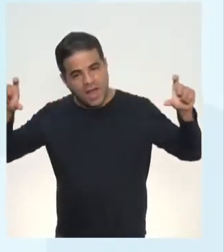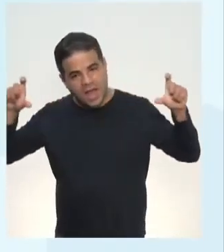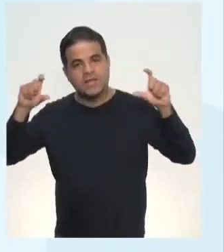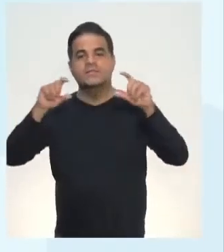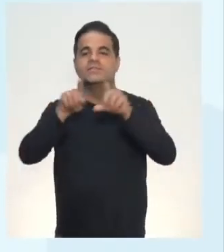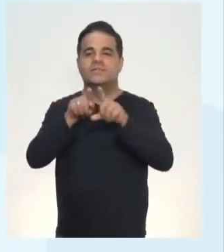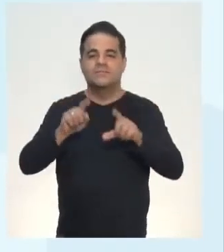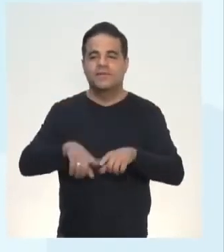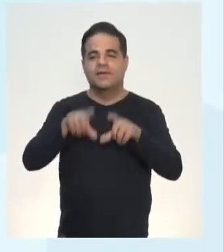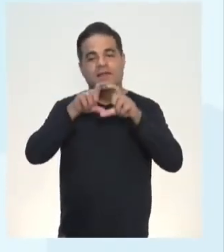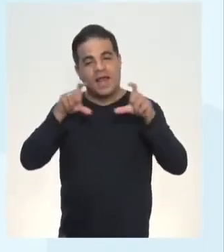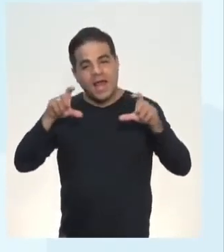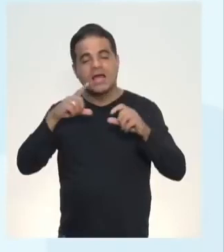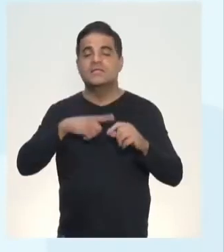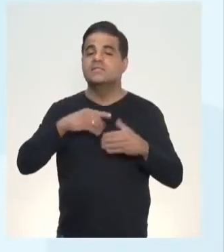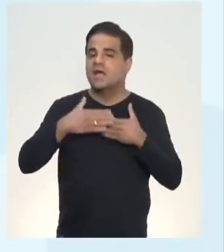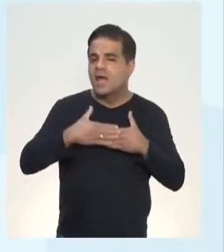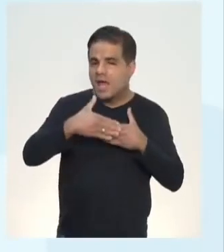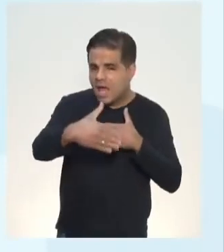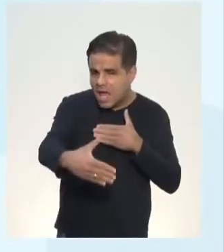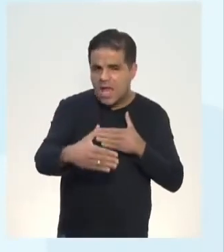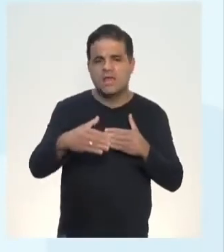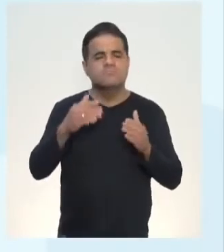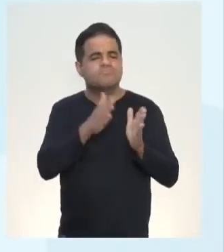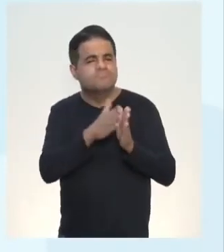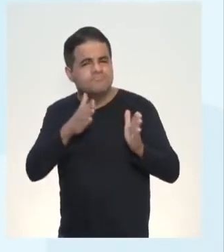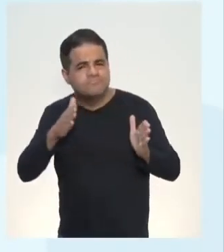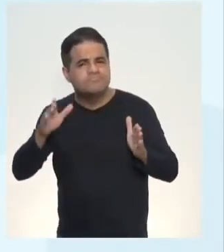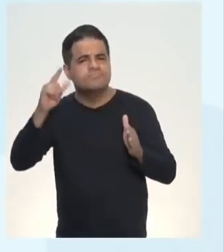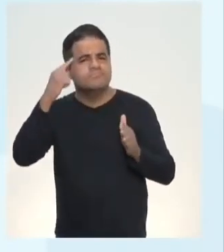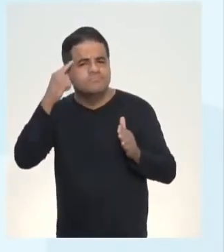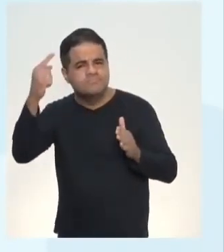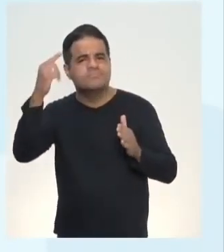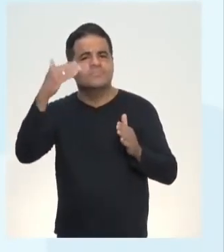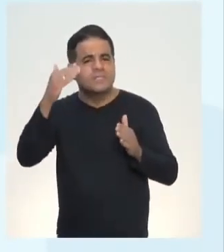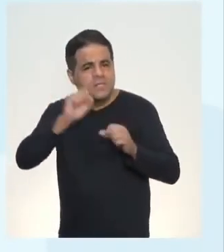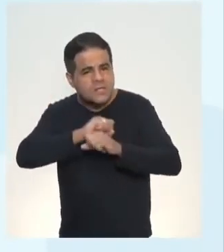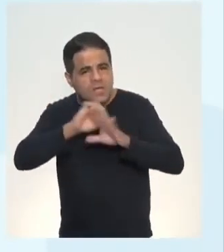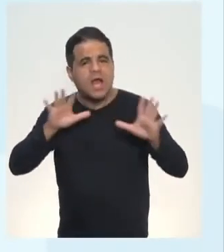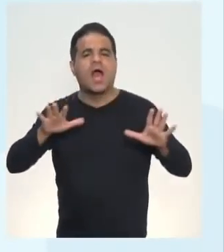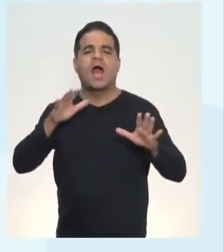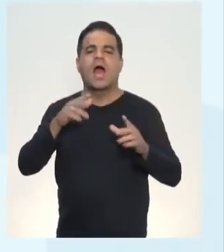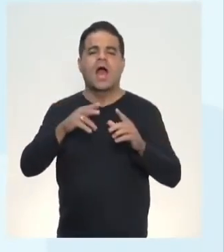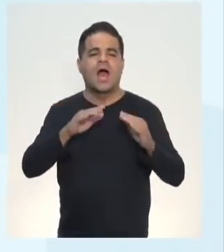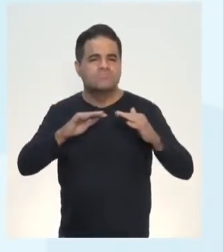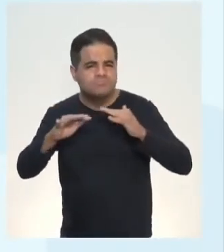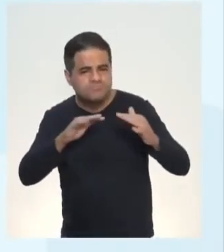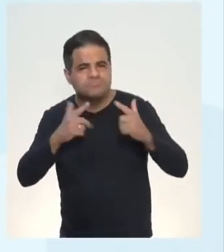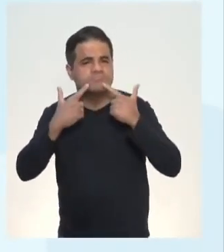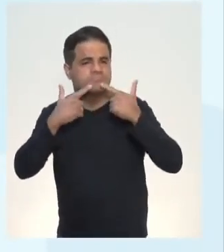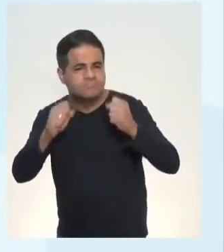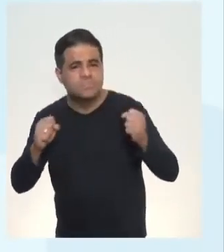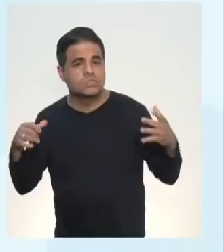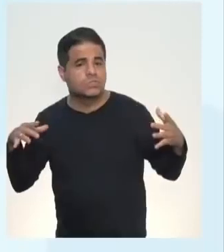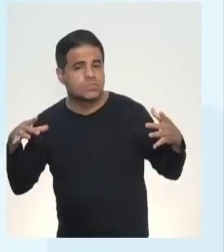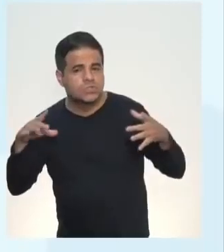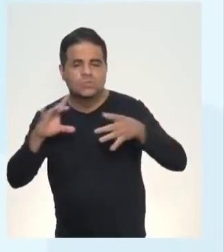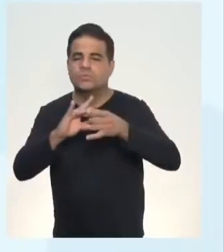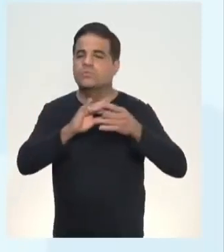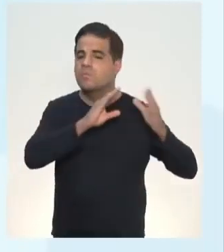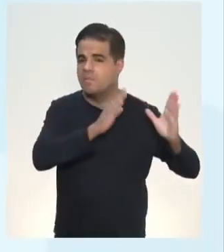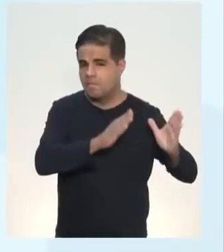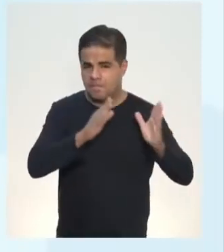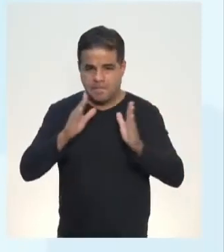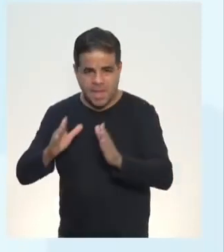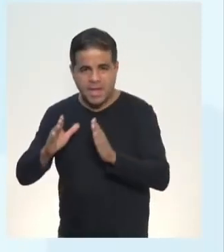modo a estabelecer uma sequência lógica, como um mecanismo linguístico, que une as partes dos